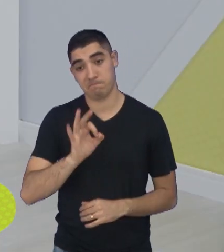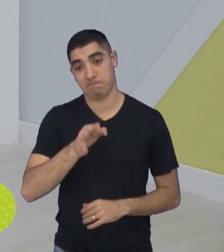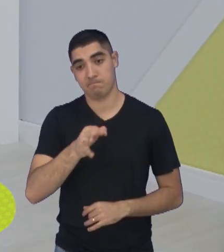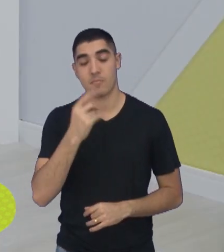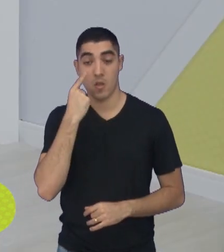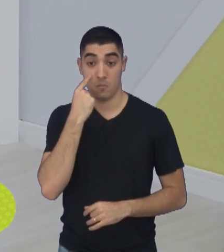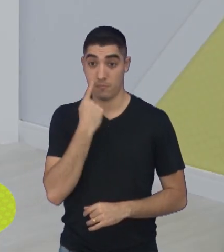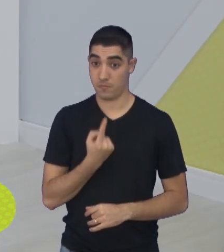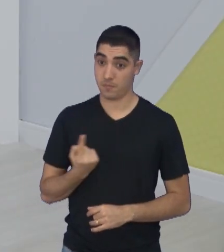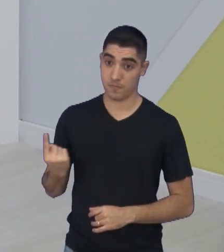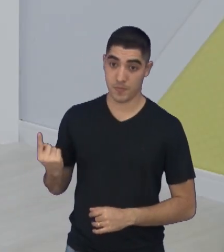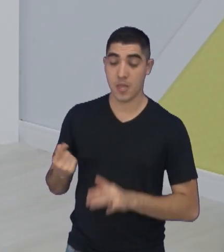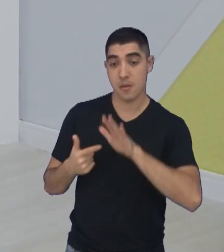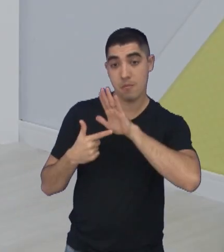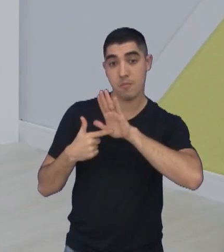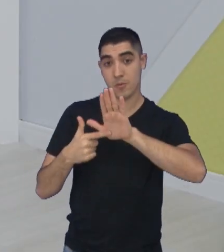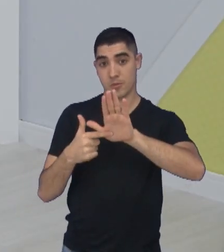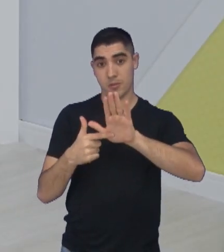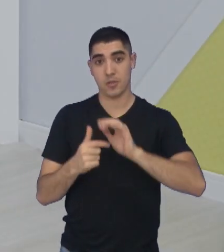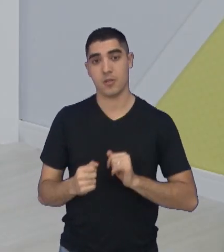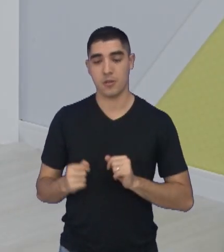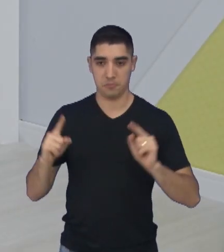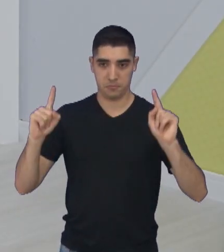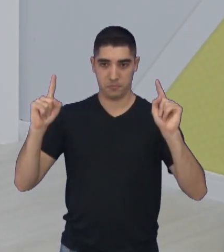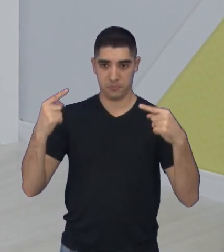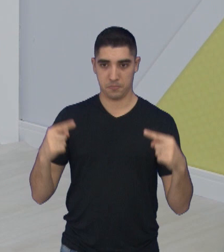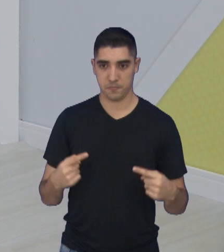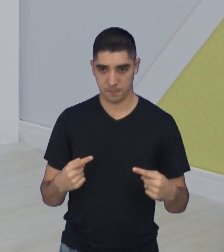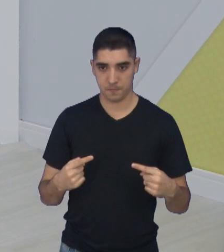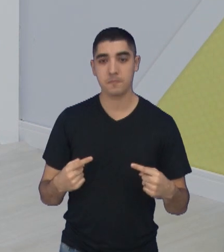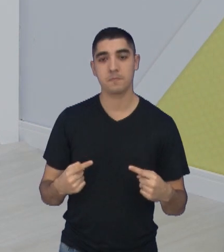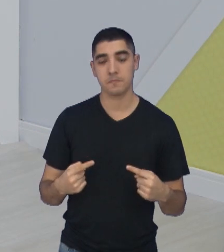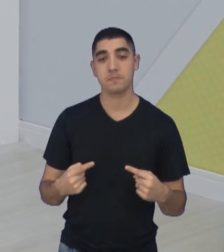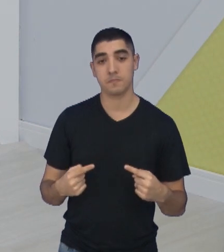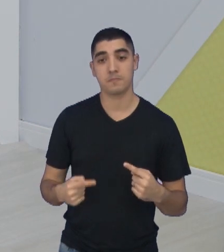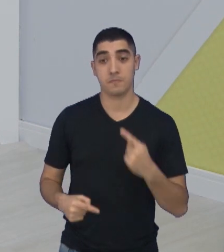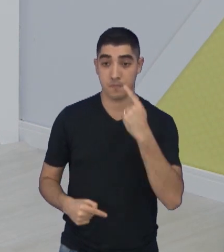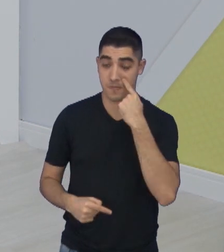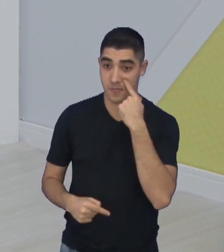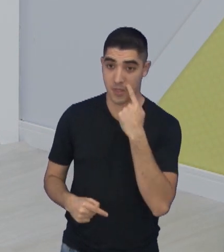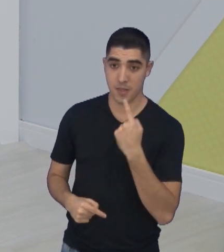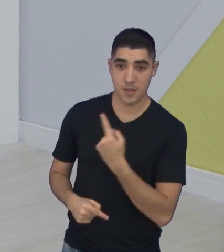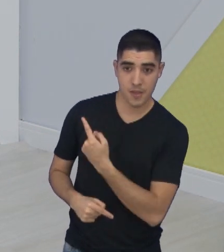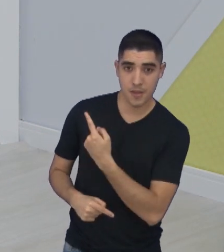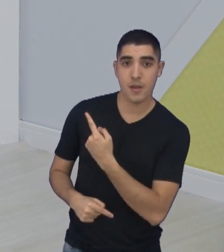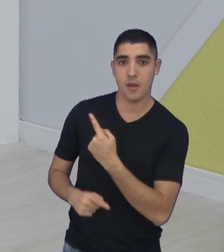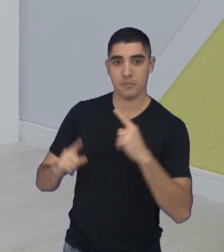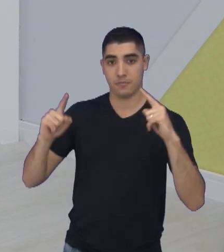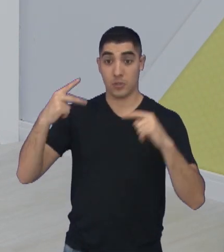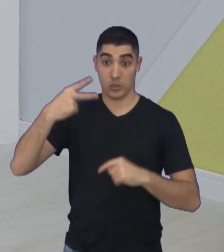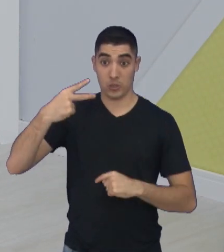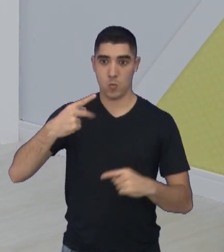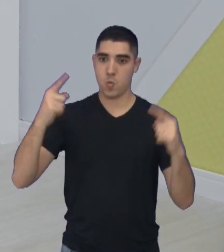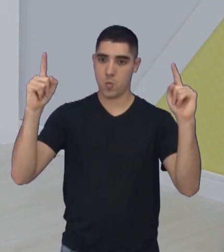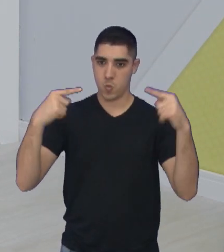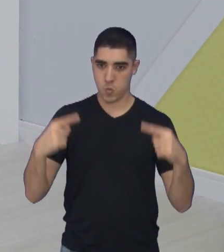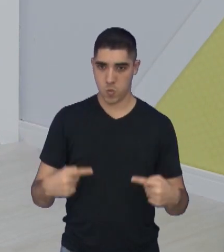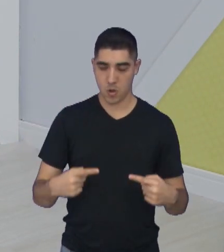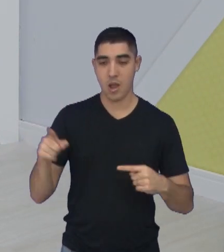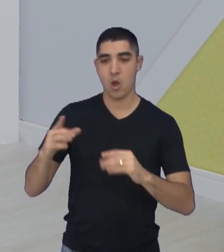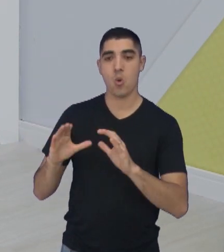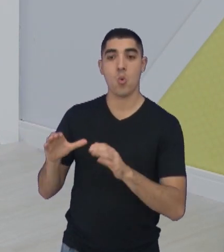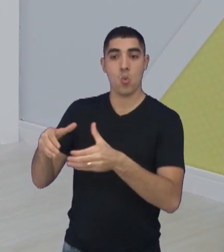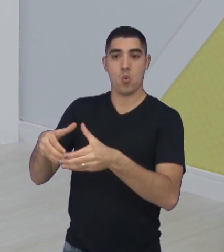Matheus, coloca para a gente aqui a arte... Ah, pode ser, tudo bem. A gente já antecipa aqui. Então, aqui, a segunda rodada do grupo